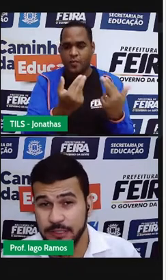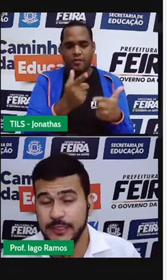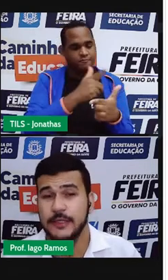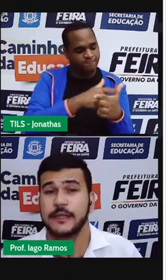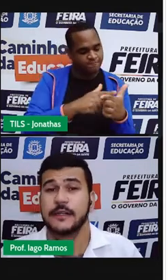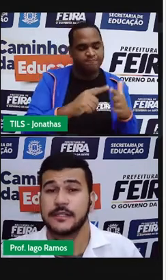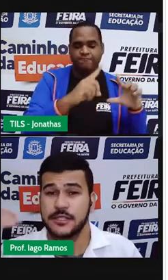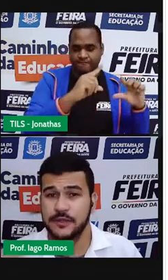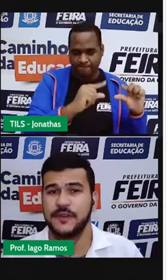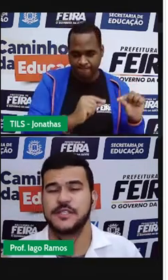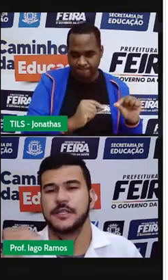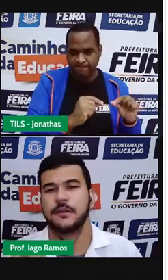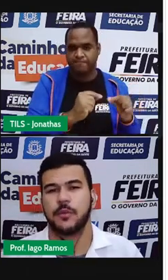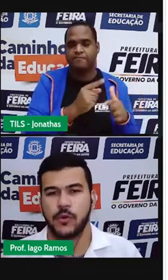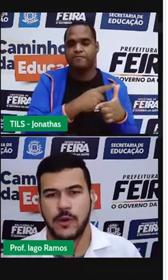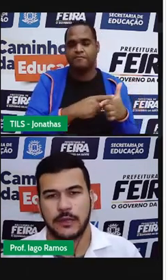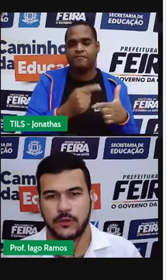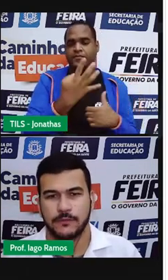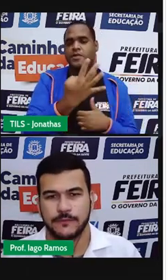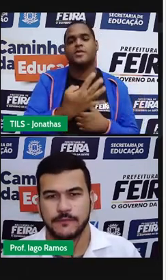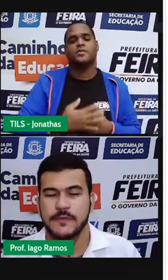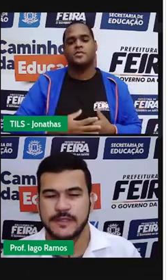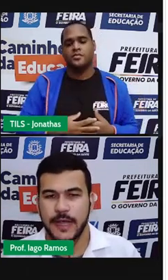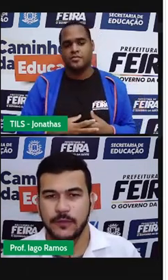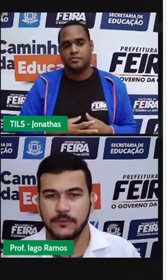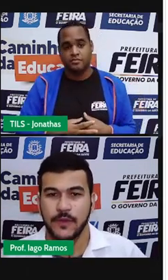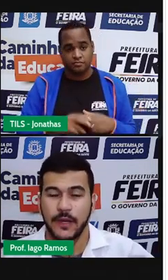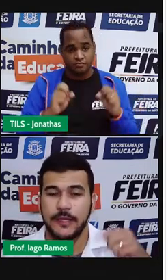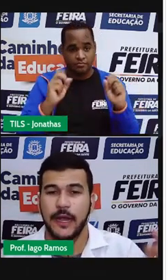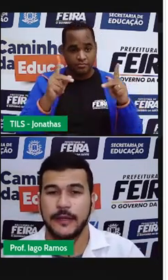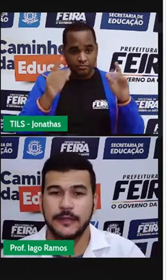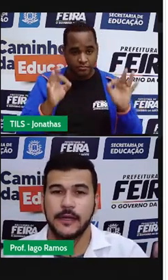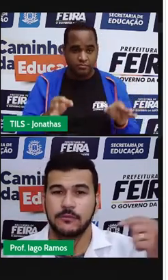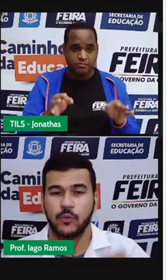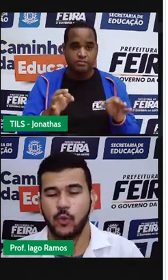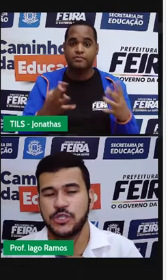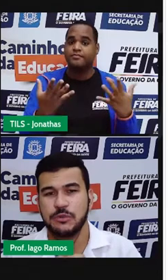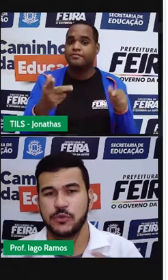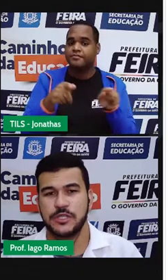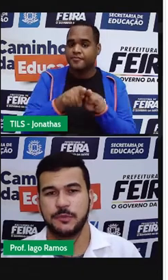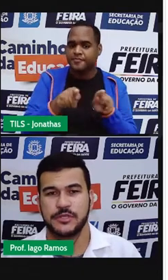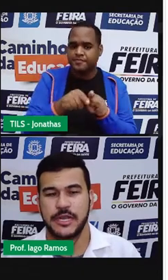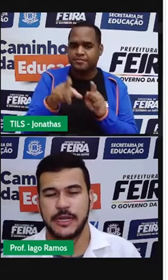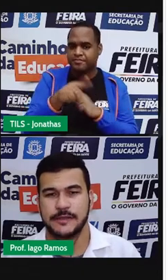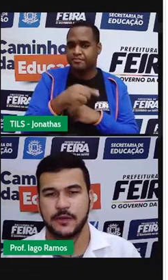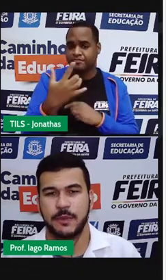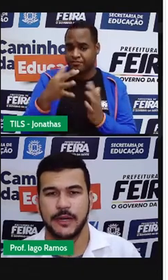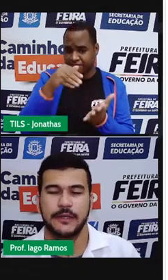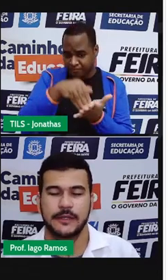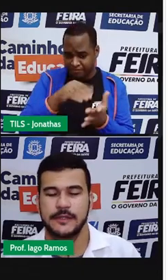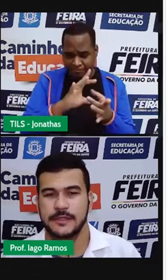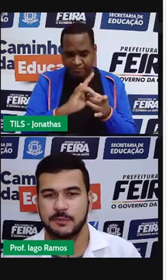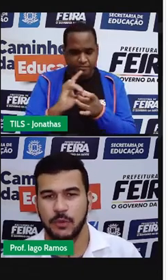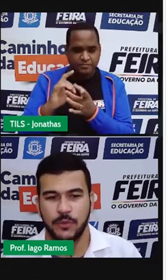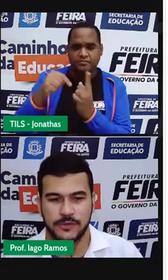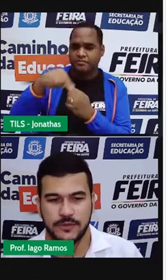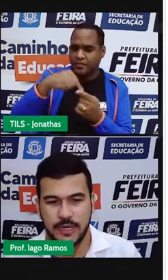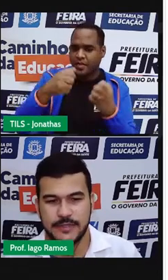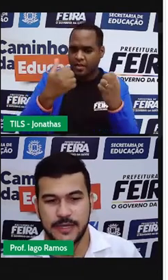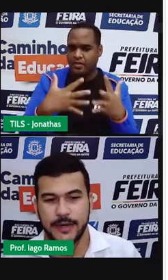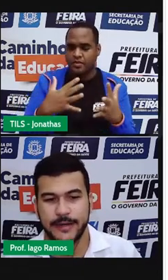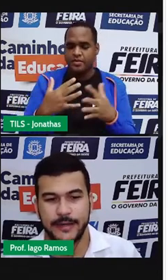diminuída, dividida por quatro. Certo? E ainda, o último tipo de relação para grandezas